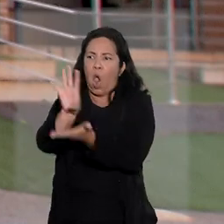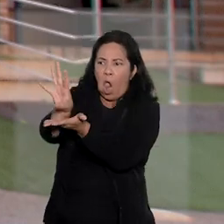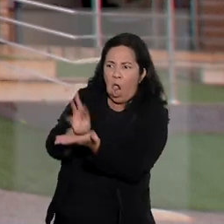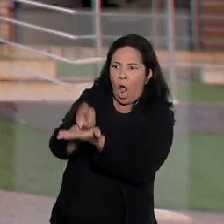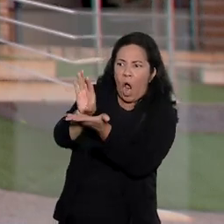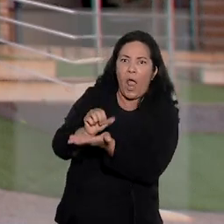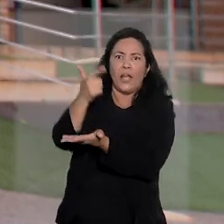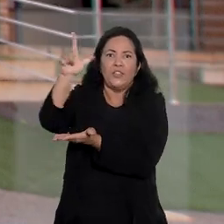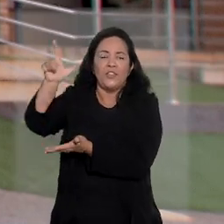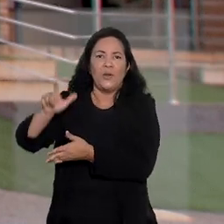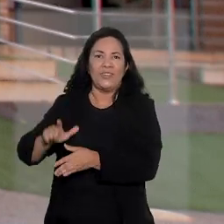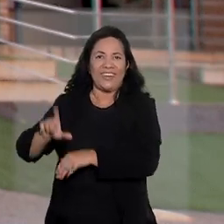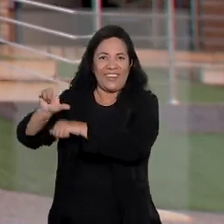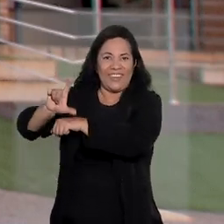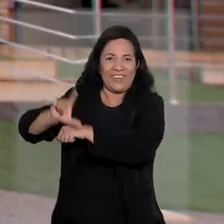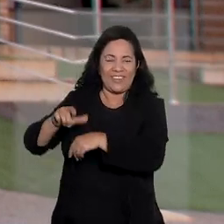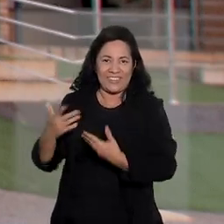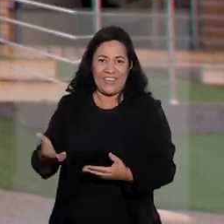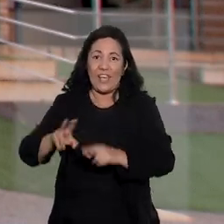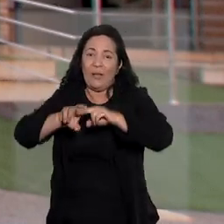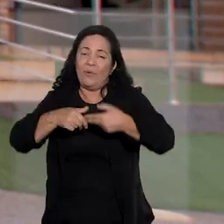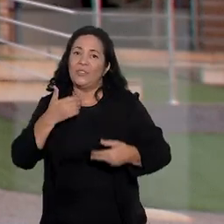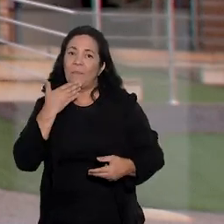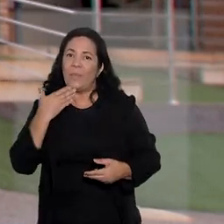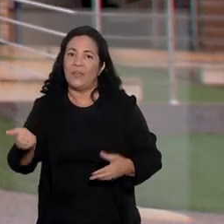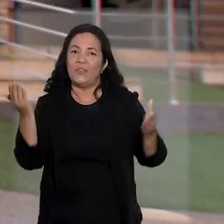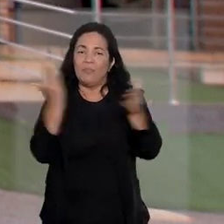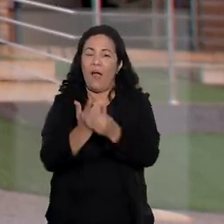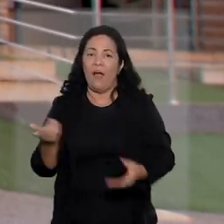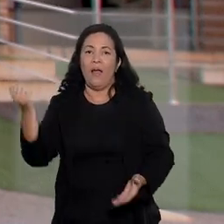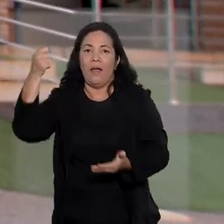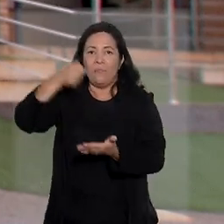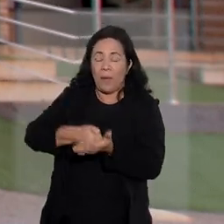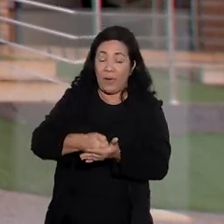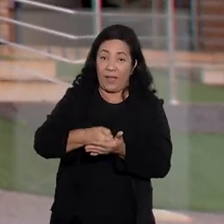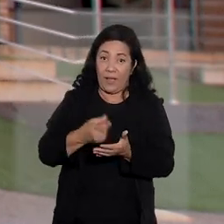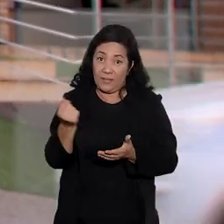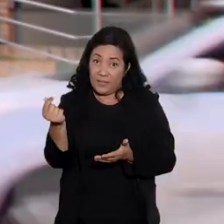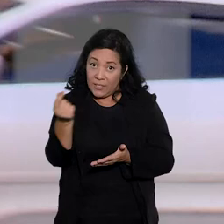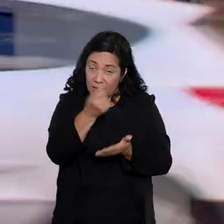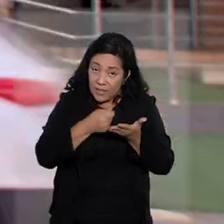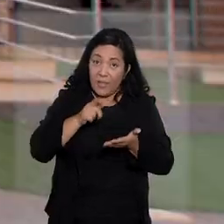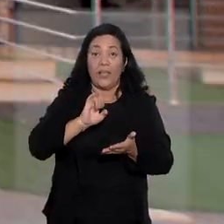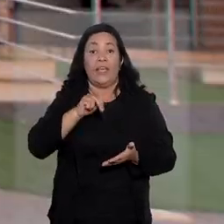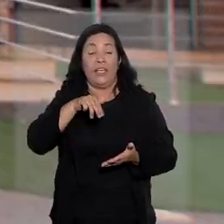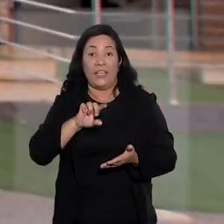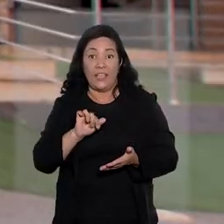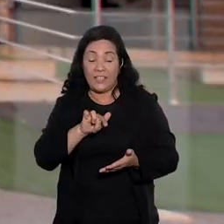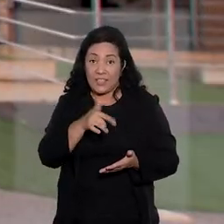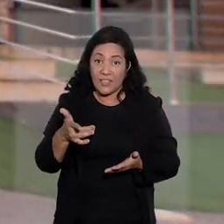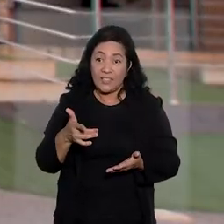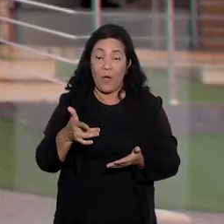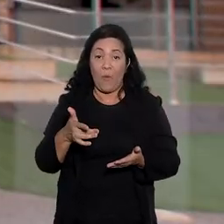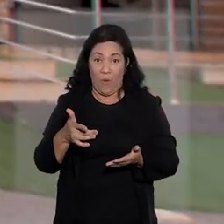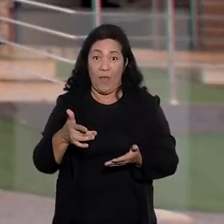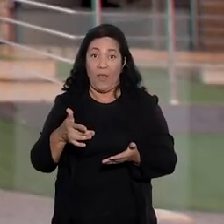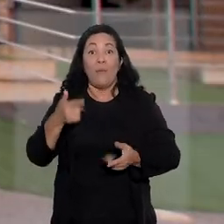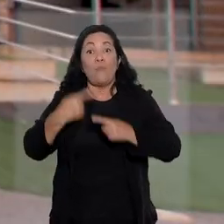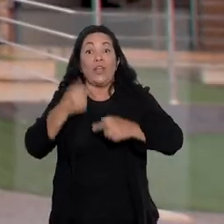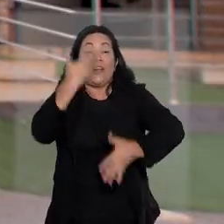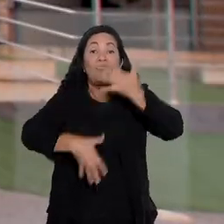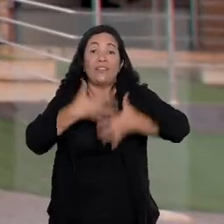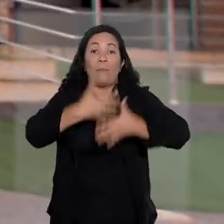lojas. A empresa também pediu indenização pelos prejuízos decorrentes de alegada concorrência desleal e desvio de clientela.